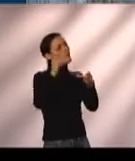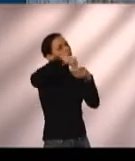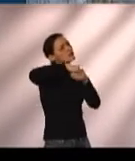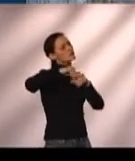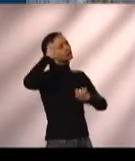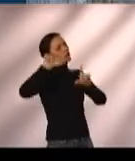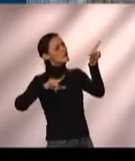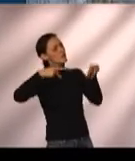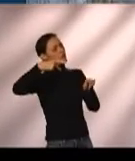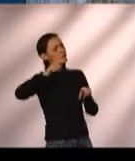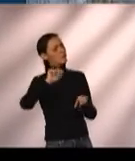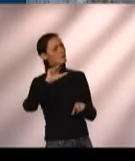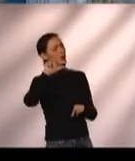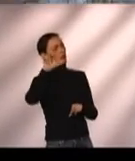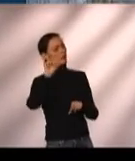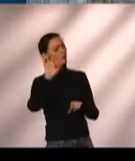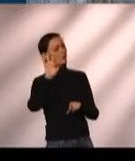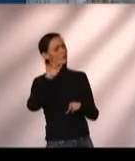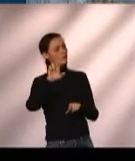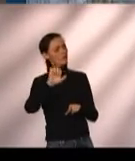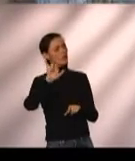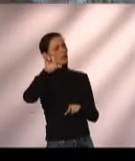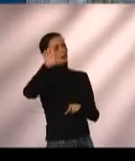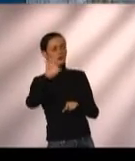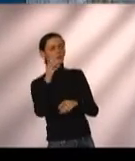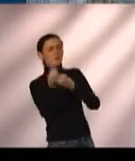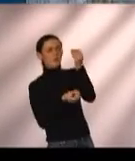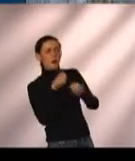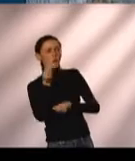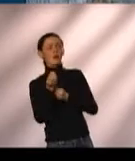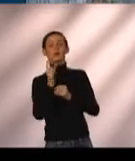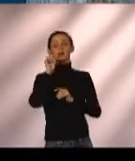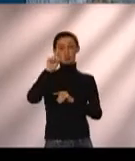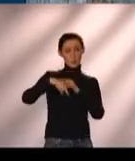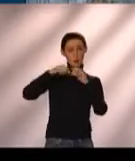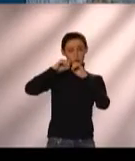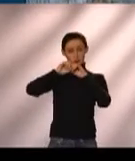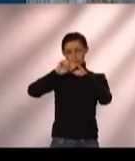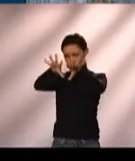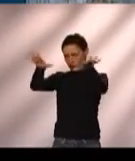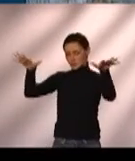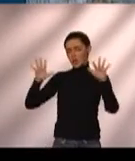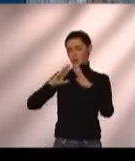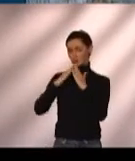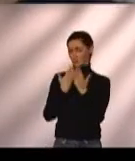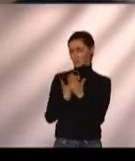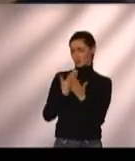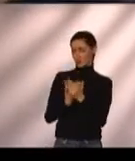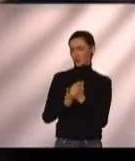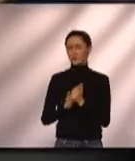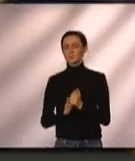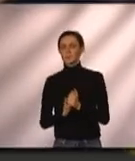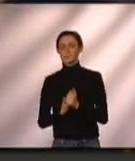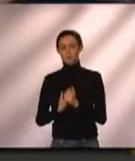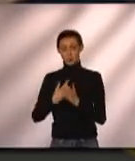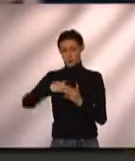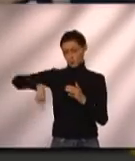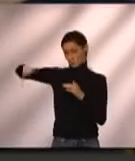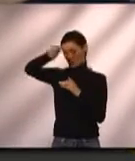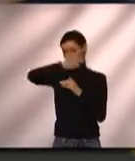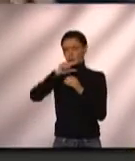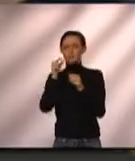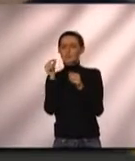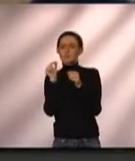conhecimento suficiente para levar a divulgação da TV Paulo Freire nas escolas. E aí a gente